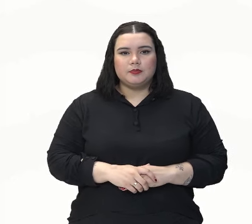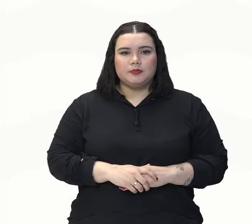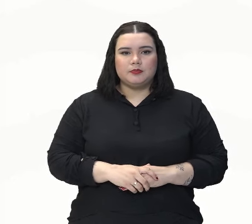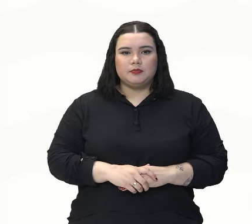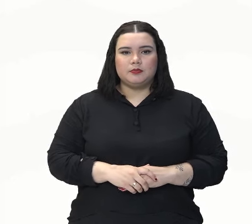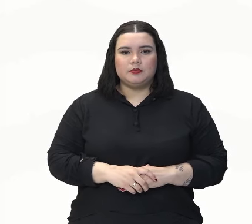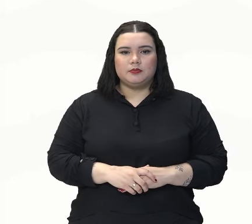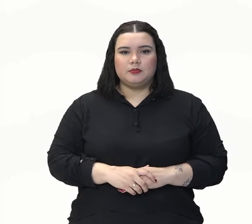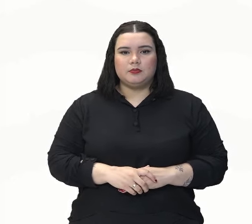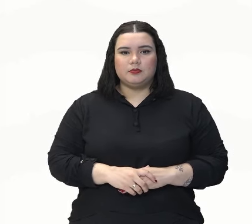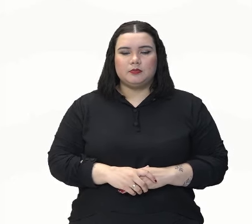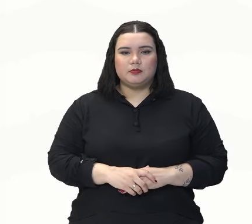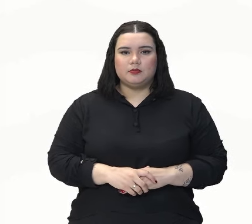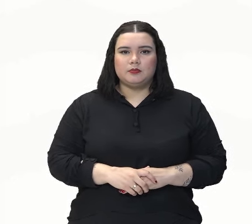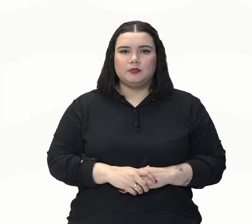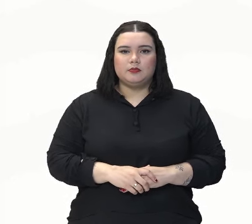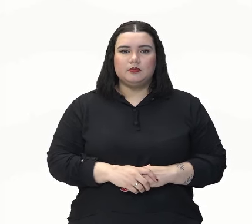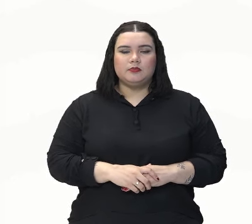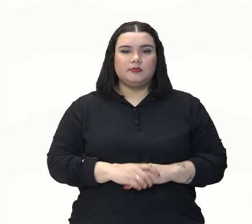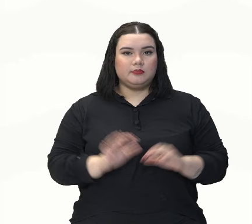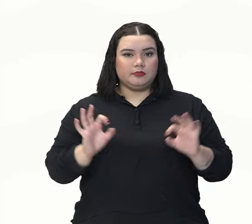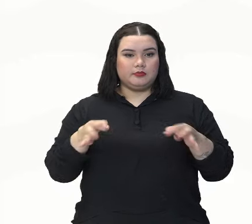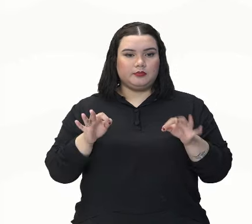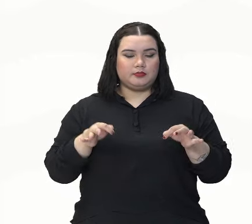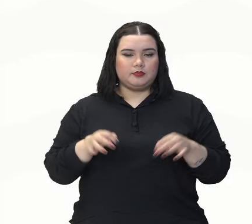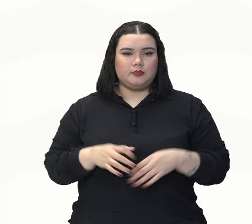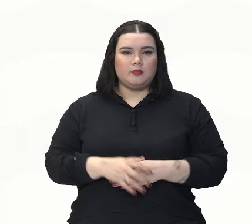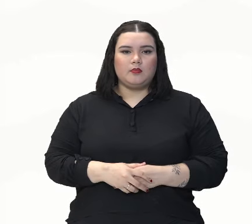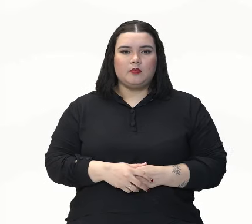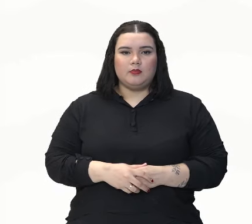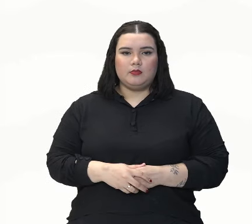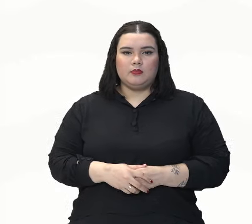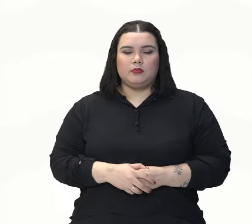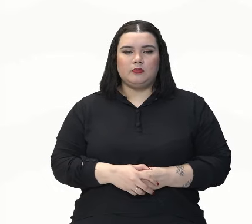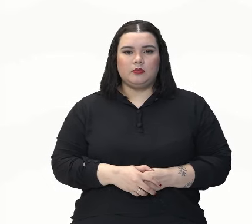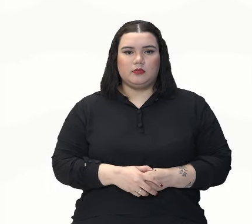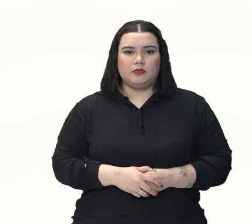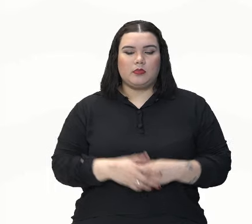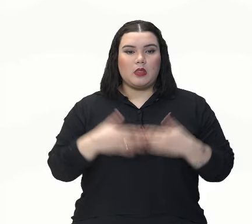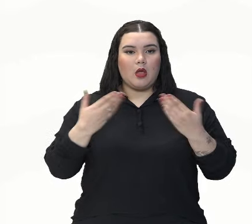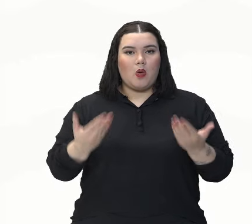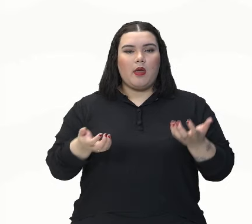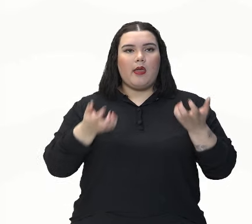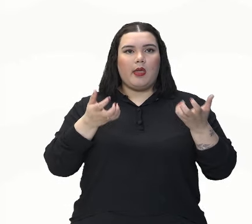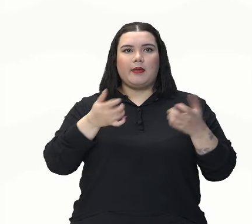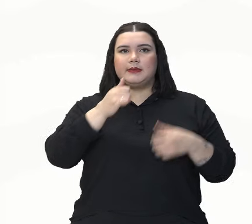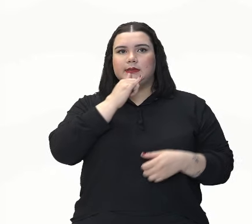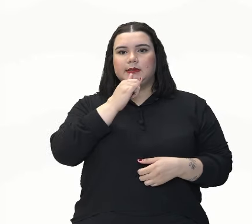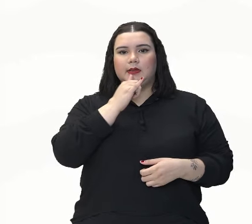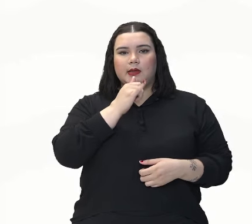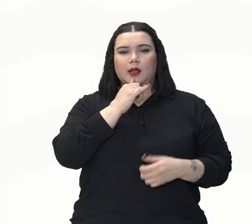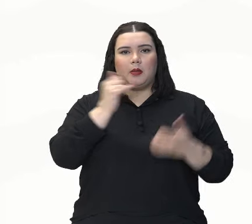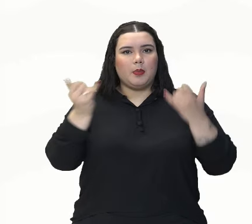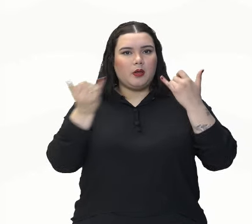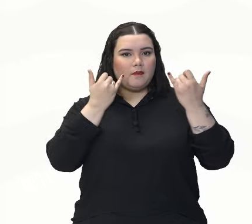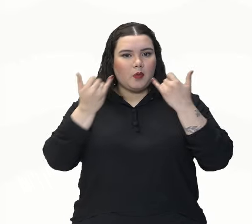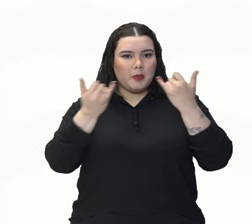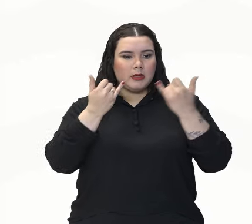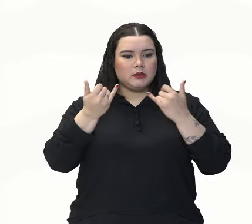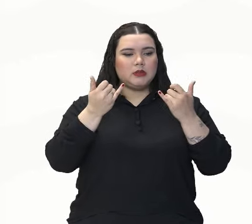por conseguinte, por fim. Então, geralmente, quando se quer concluir, né? Uma informação,